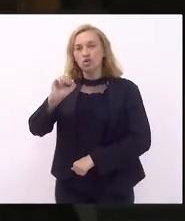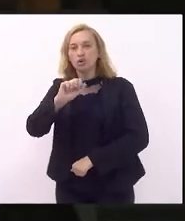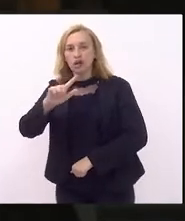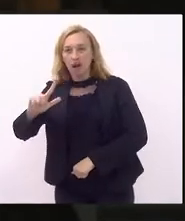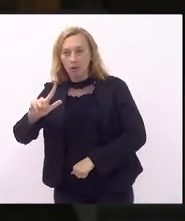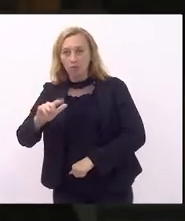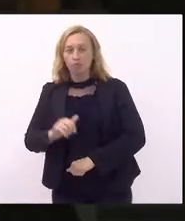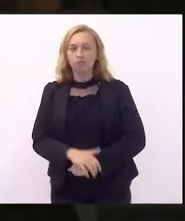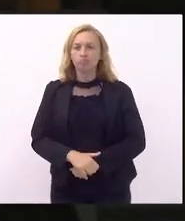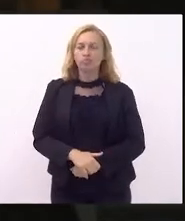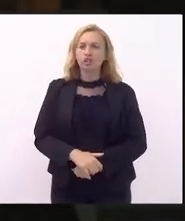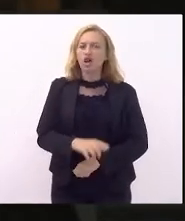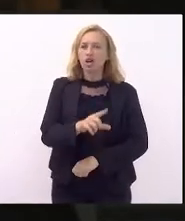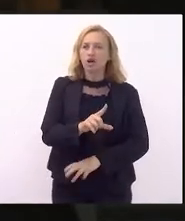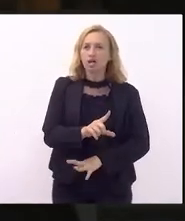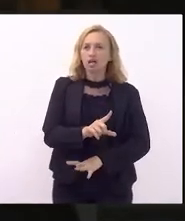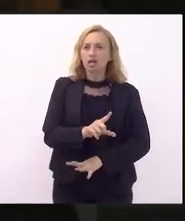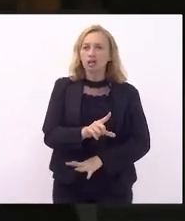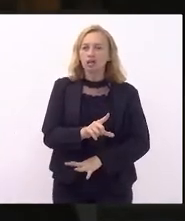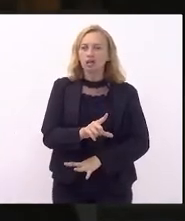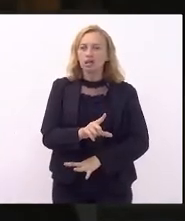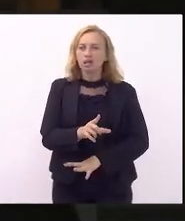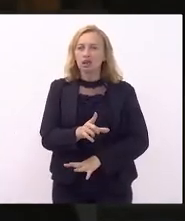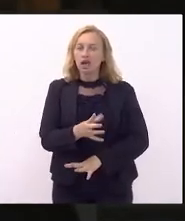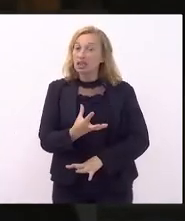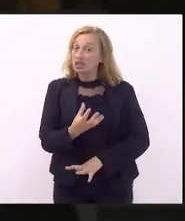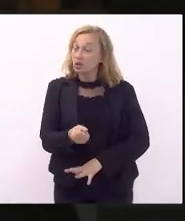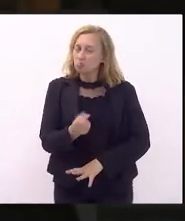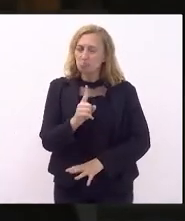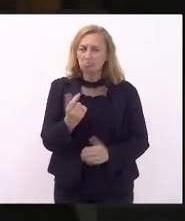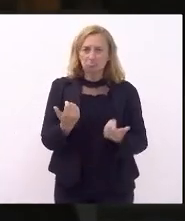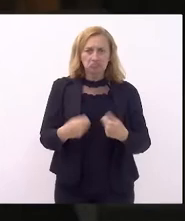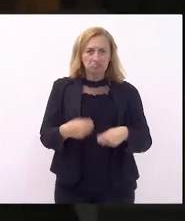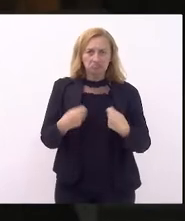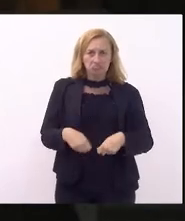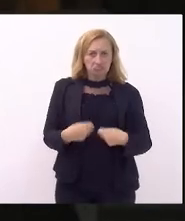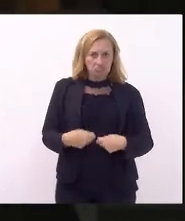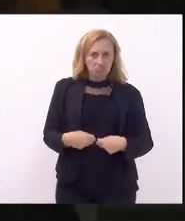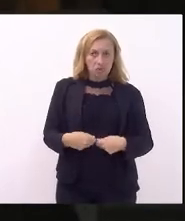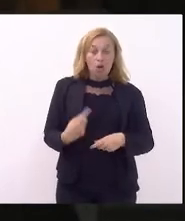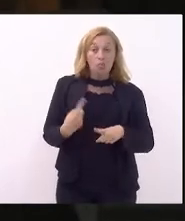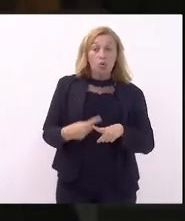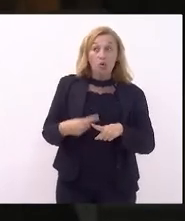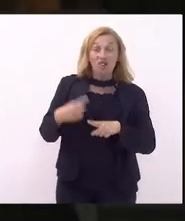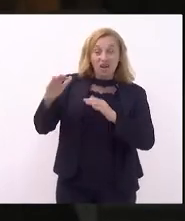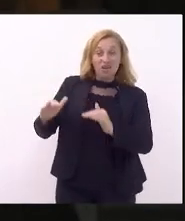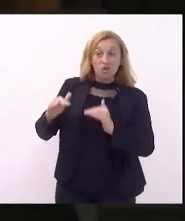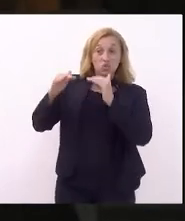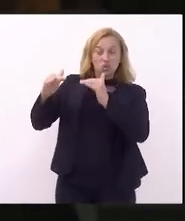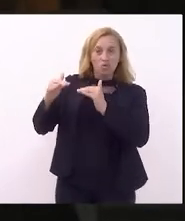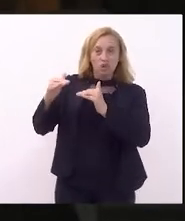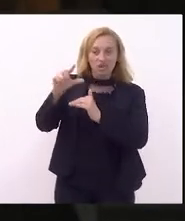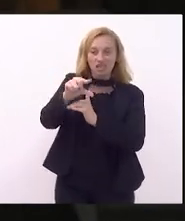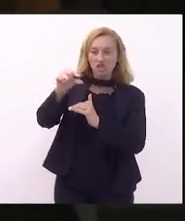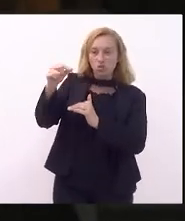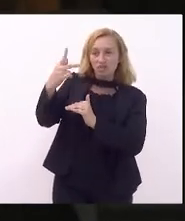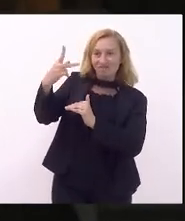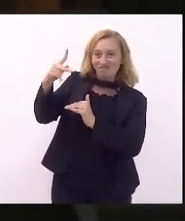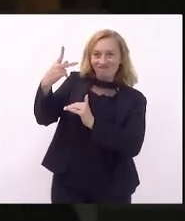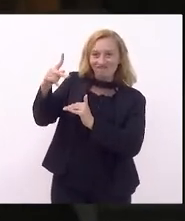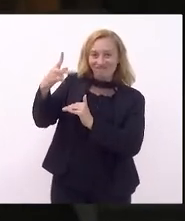acolheu, e não havia necessidade de fazê-lo, porque ele era soberano na decisão dele,